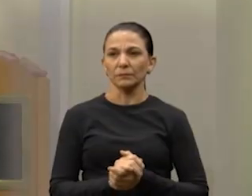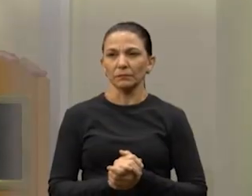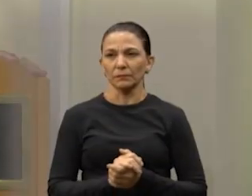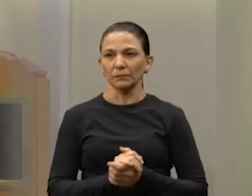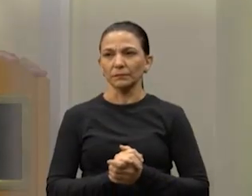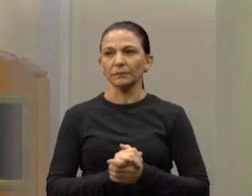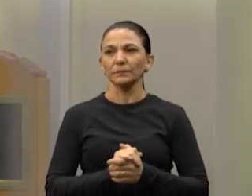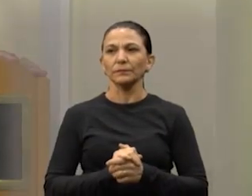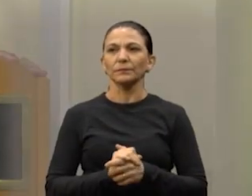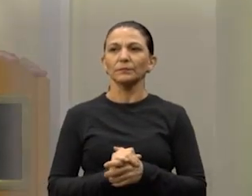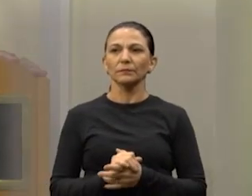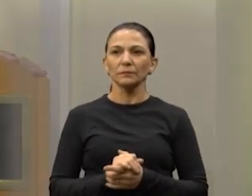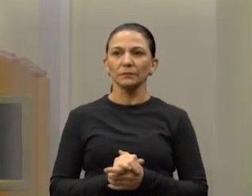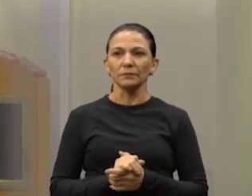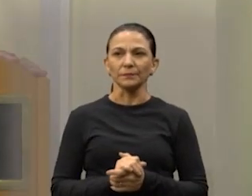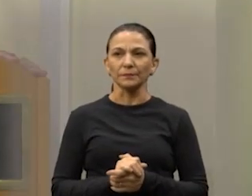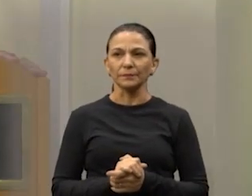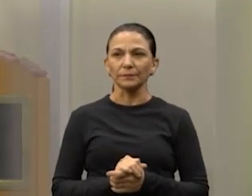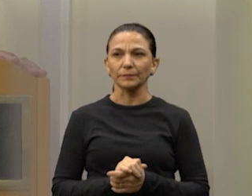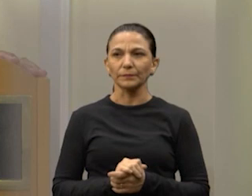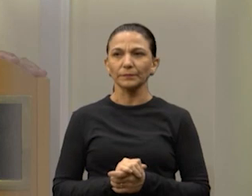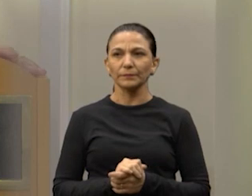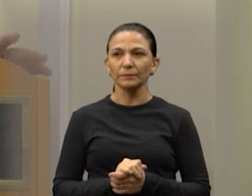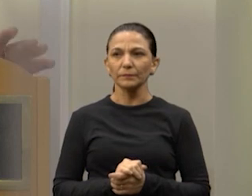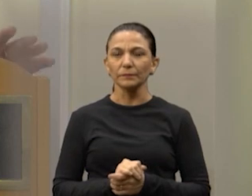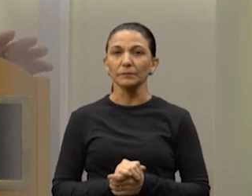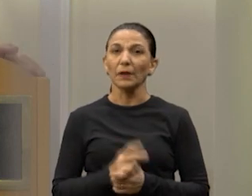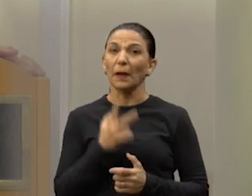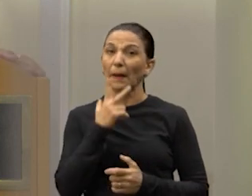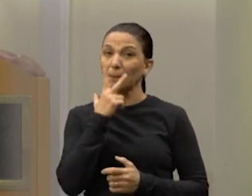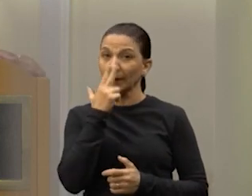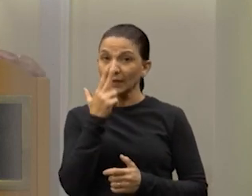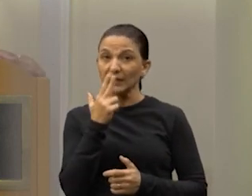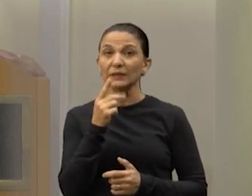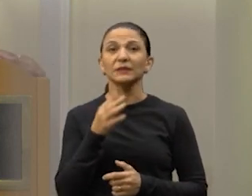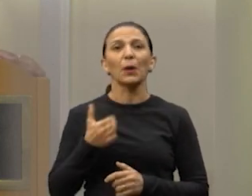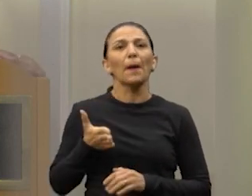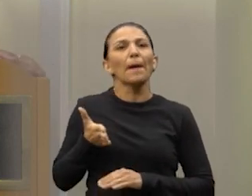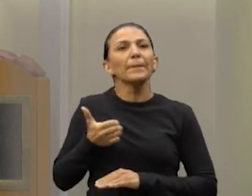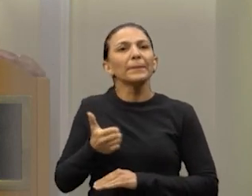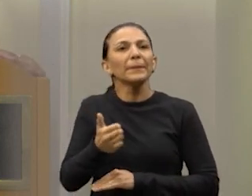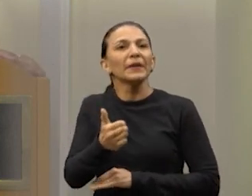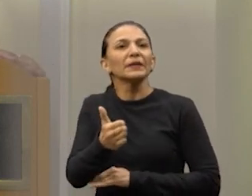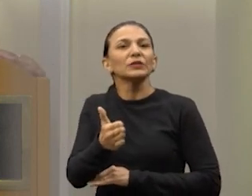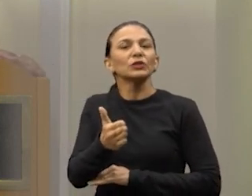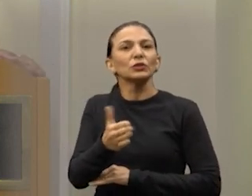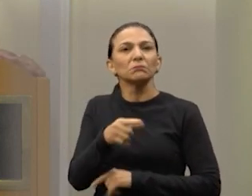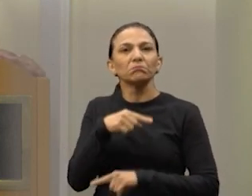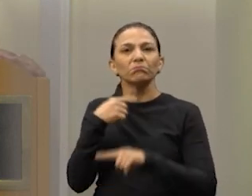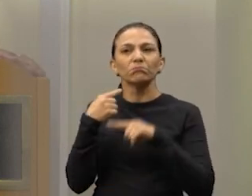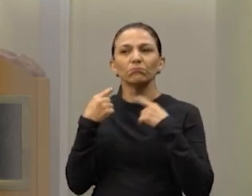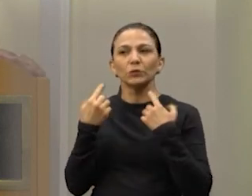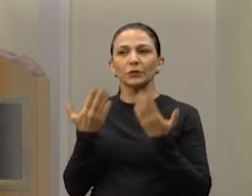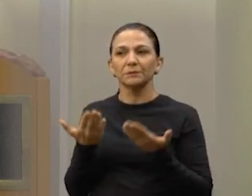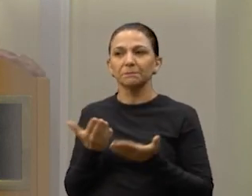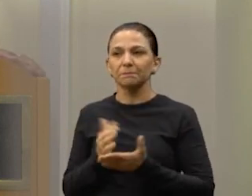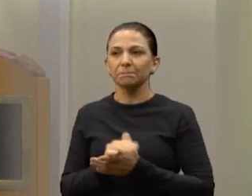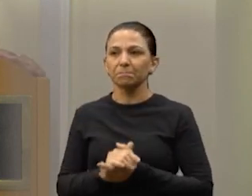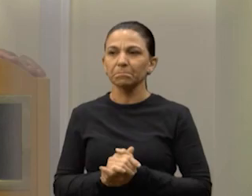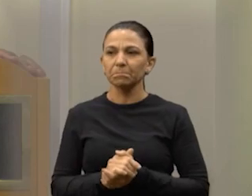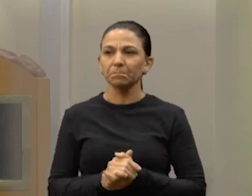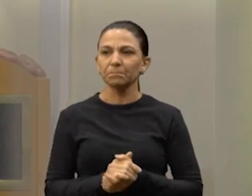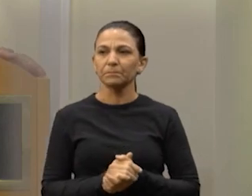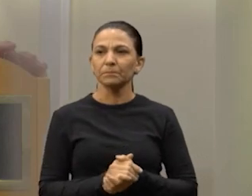fotinhas aí também. Parece que tem peixes morrendo ali também no local, né? Vamos ver se vai a foto aí agora.